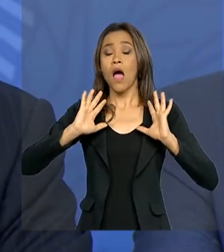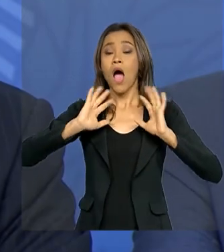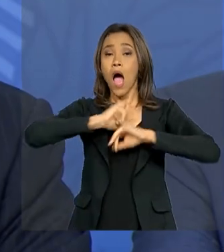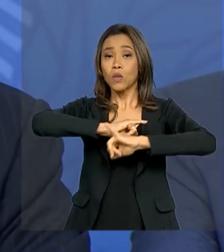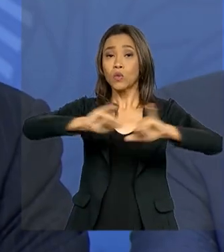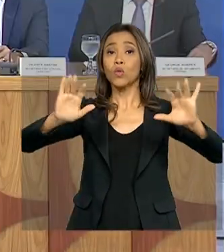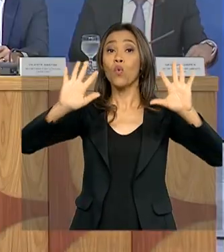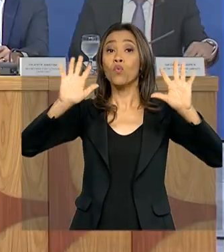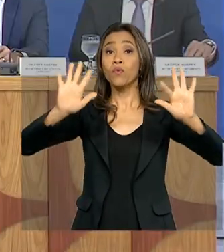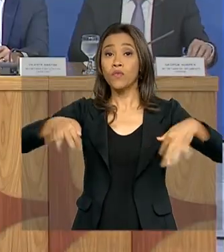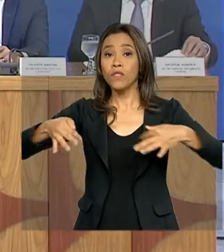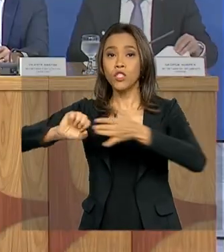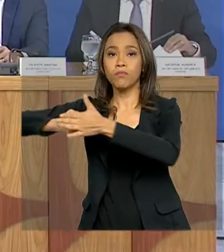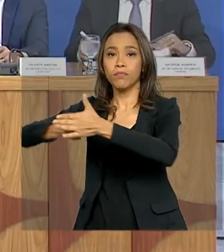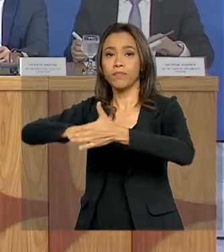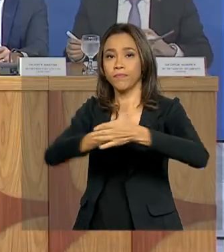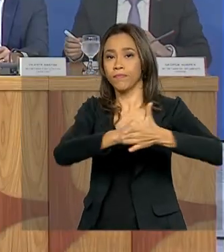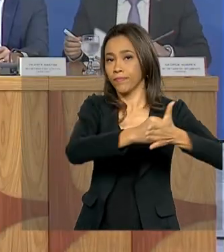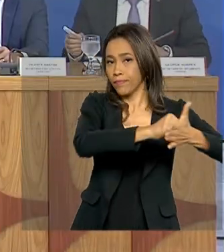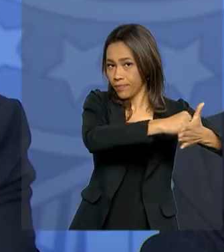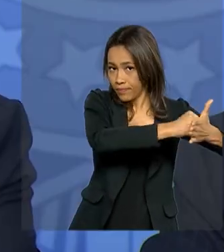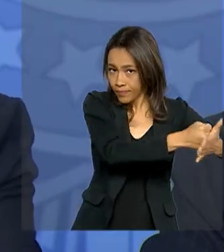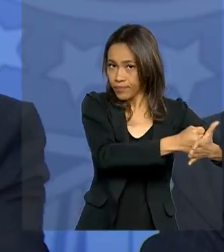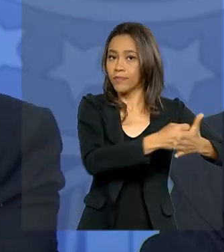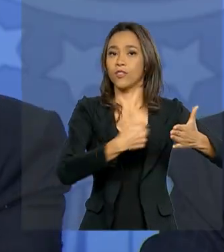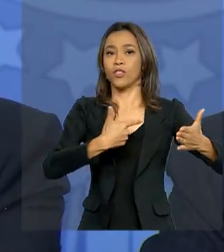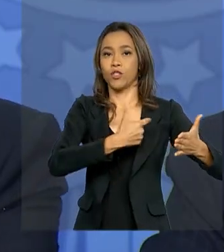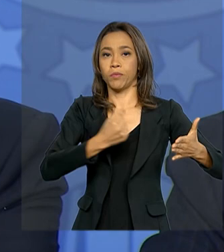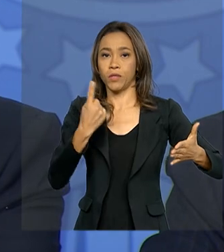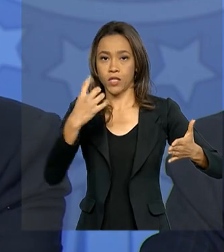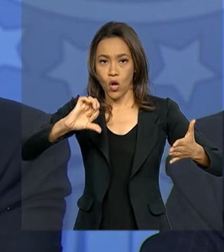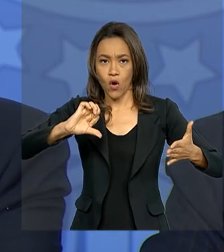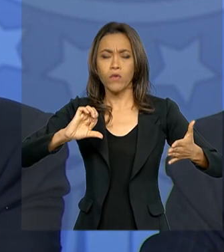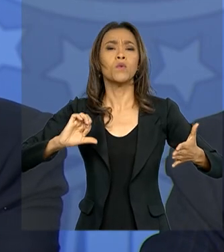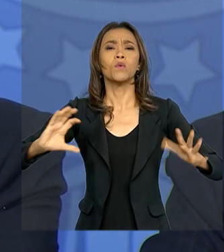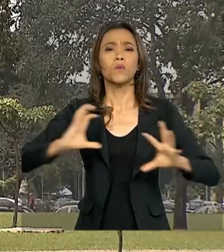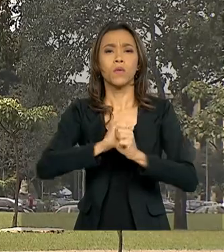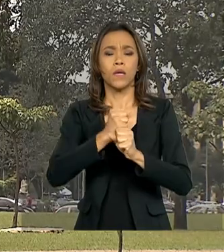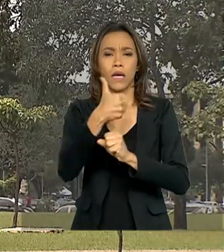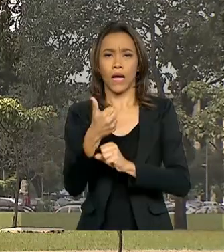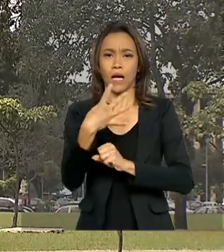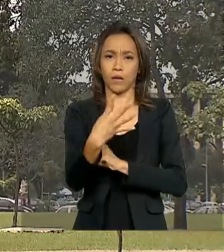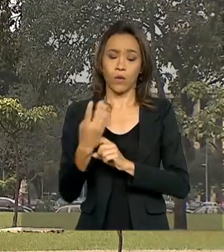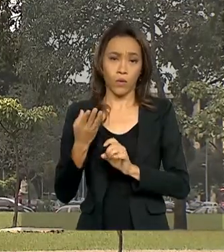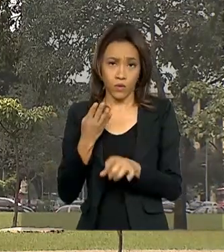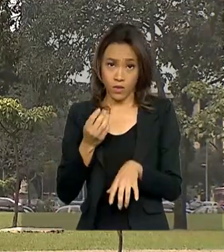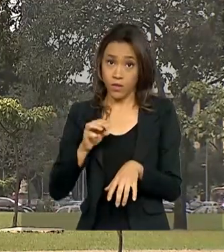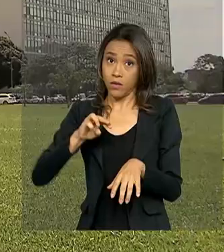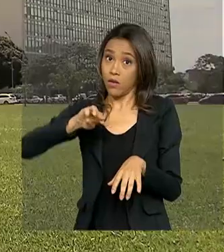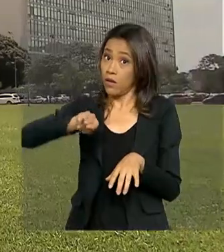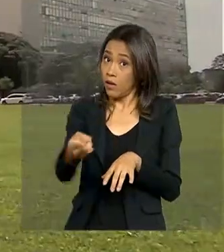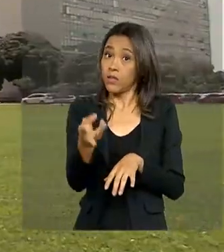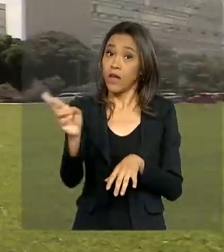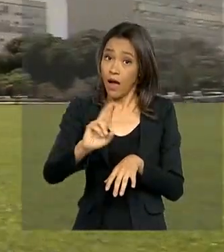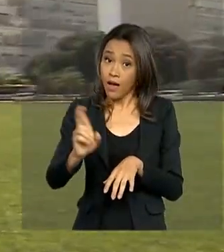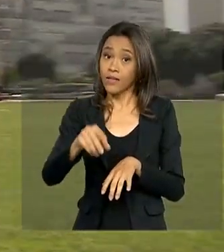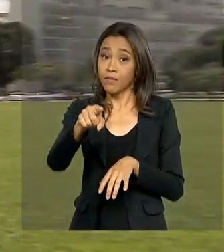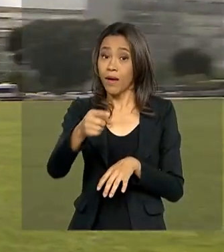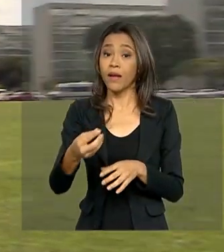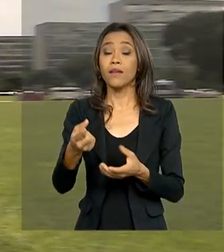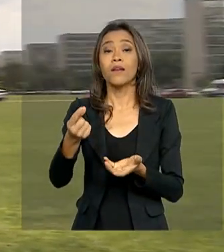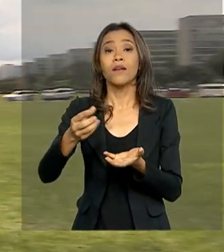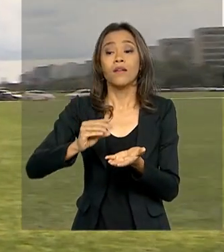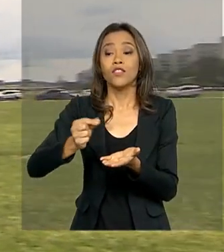contingenciamentos de gastos de 2019. São 14 bilhões de reais que vão permitir aos ministérios realizar mais